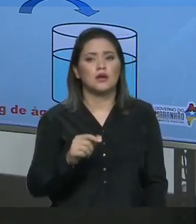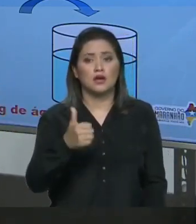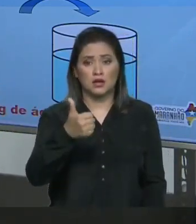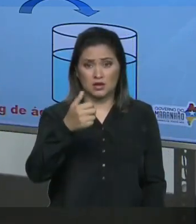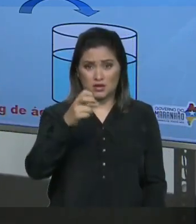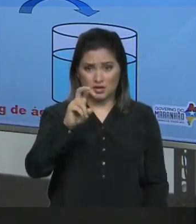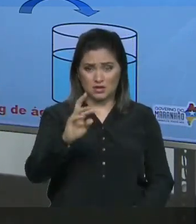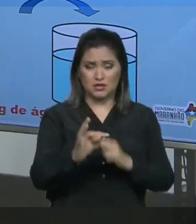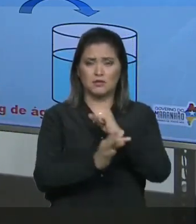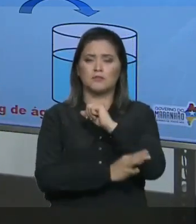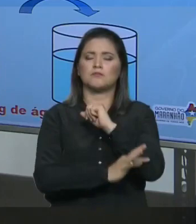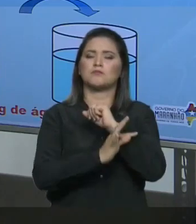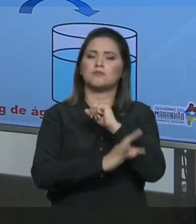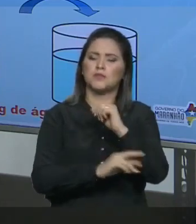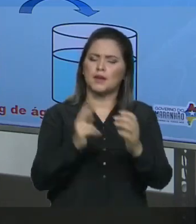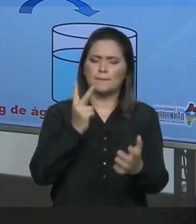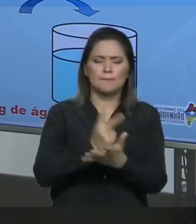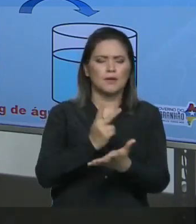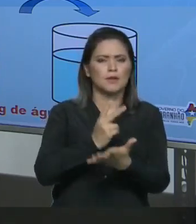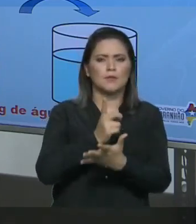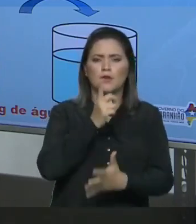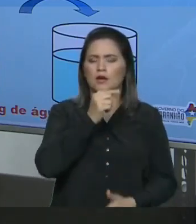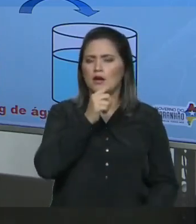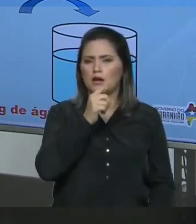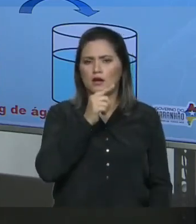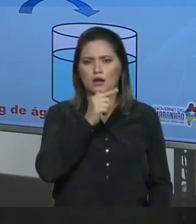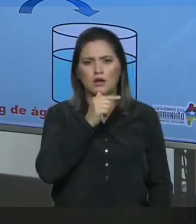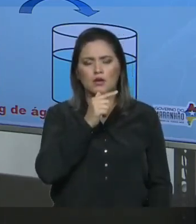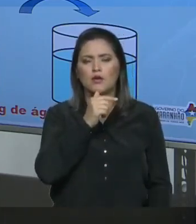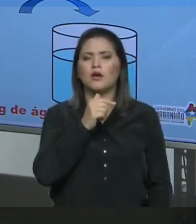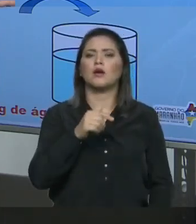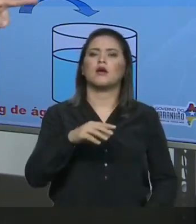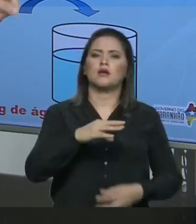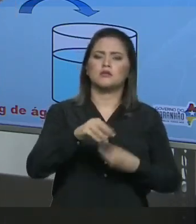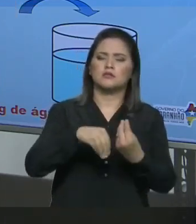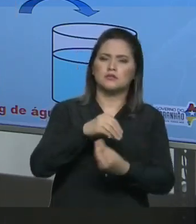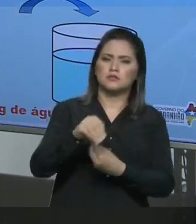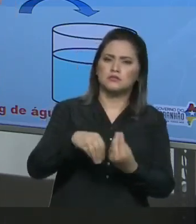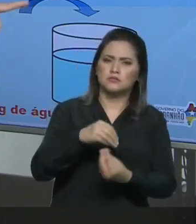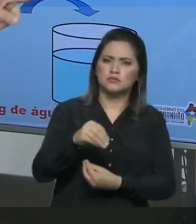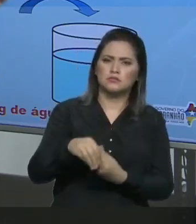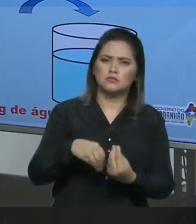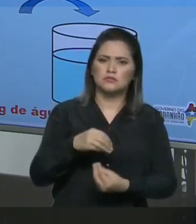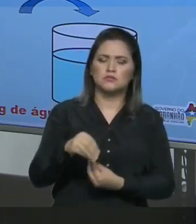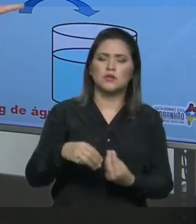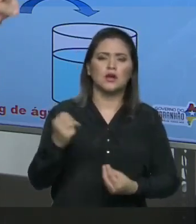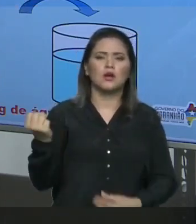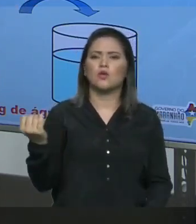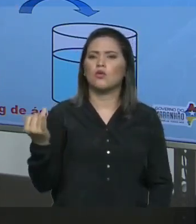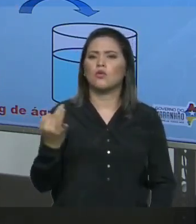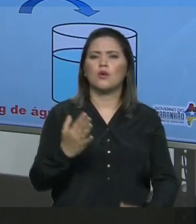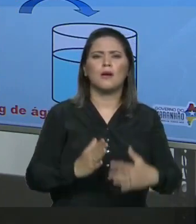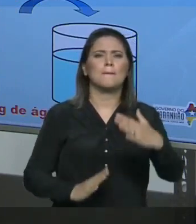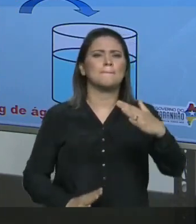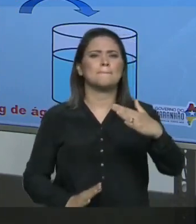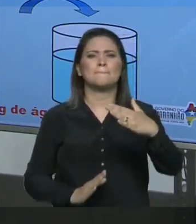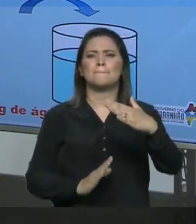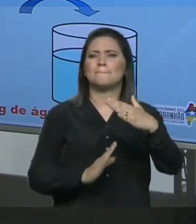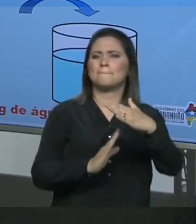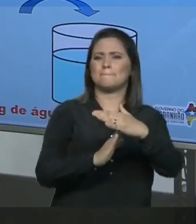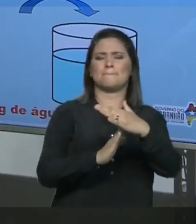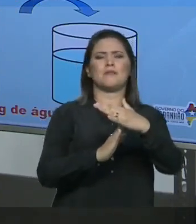graus celsius Com os mesmos mil gramas de água Dissolvi exatamente A quantidade máxima